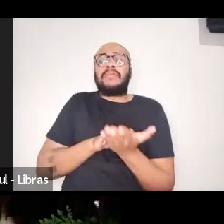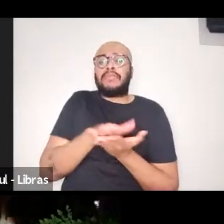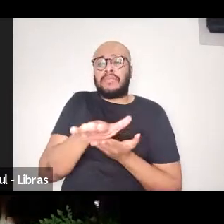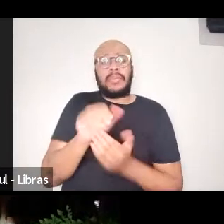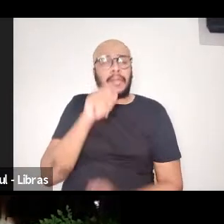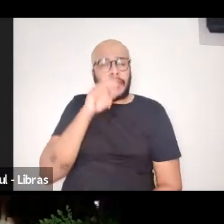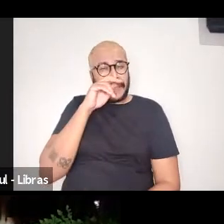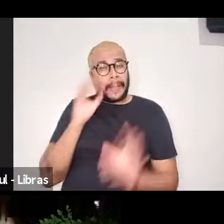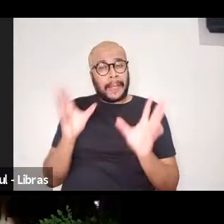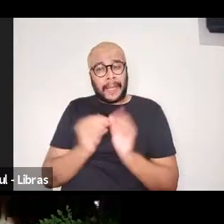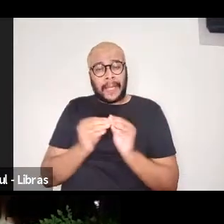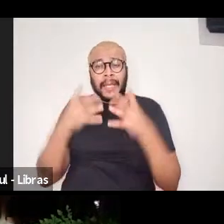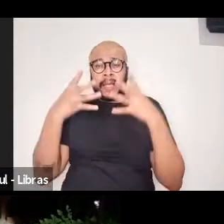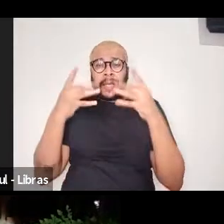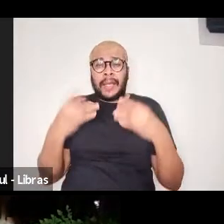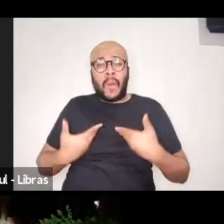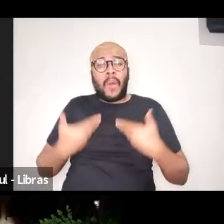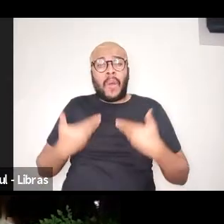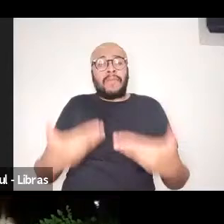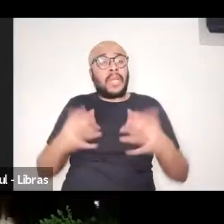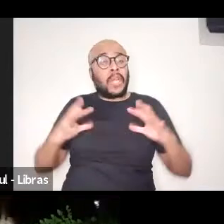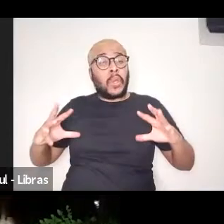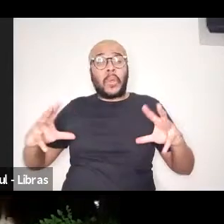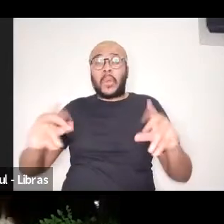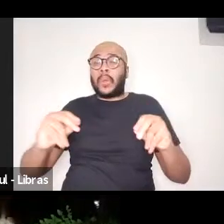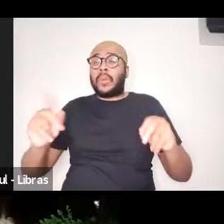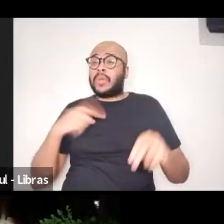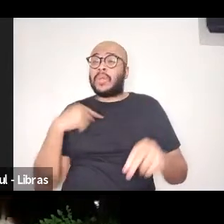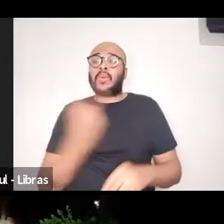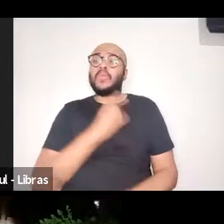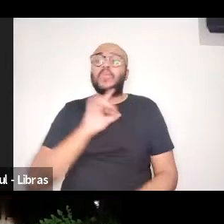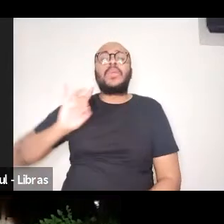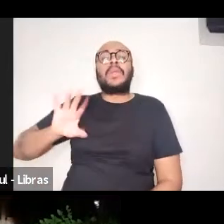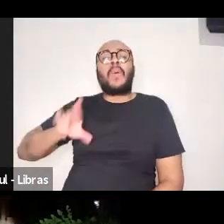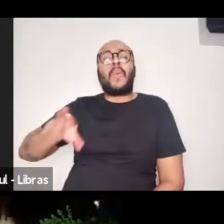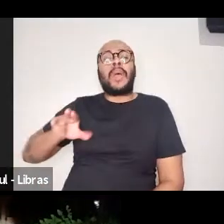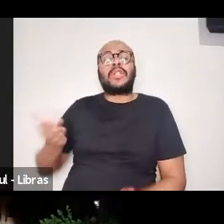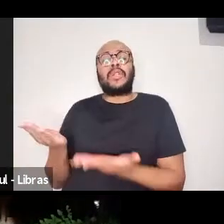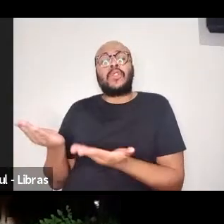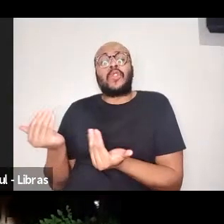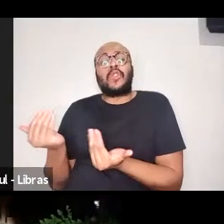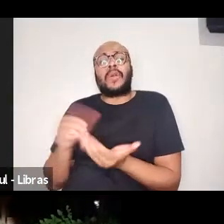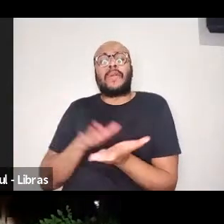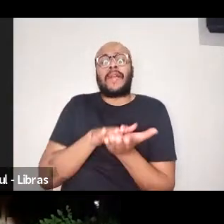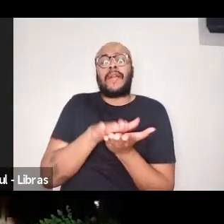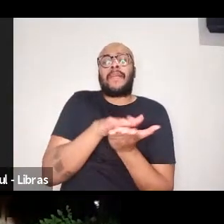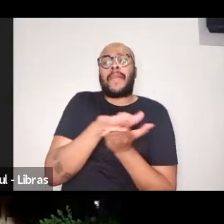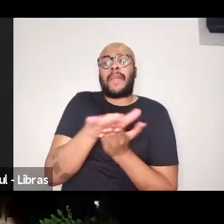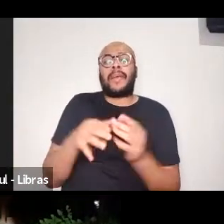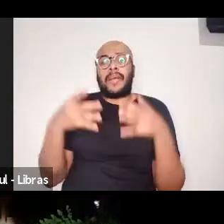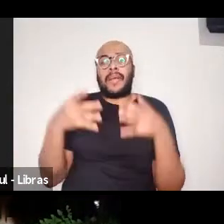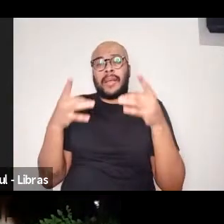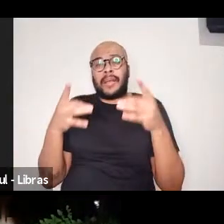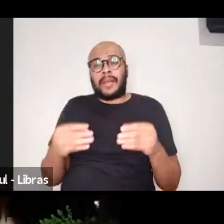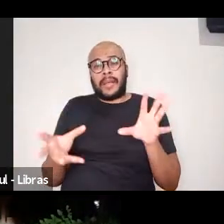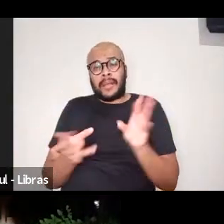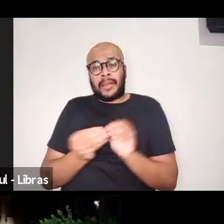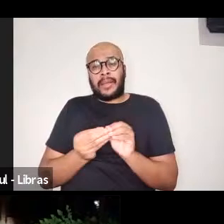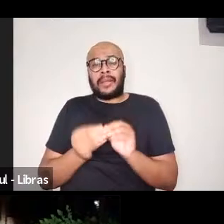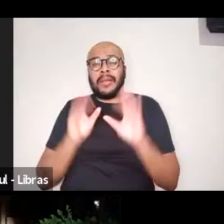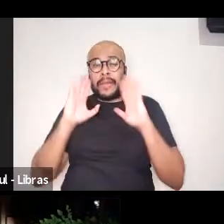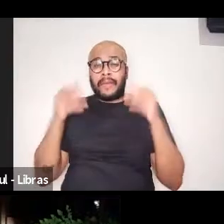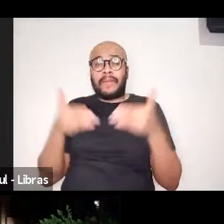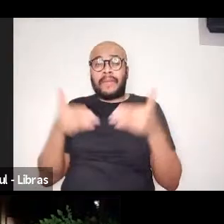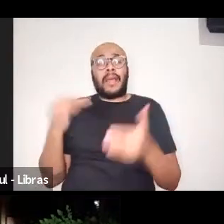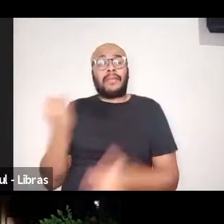É um convite para todos, não é geracional. Eu quero enfatizar isso muito, Gustavo, porque eu acho,